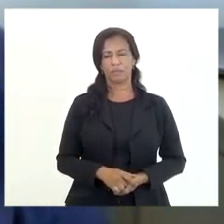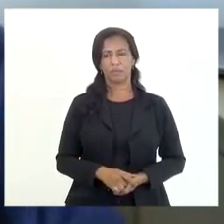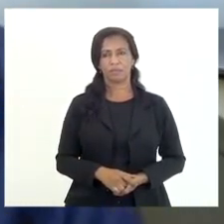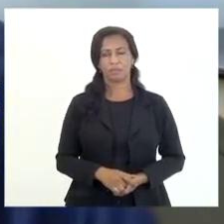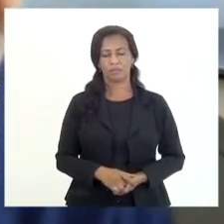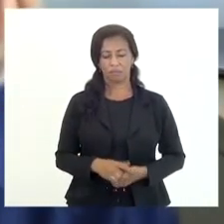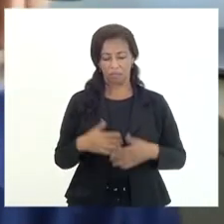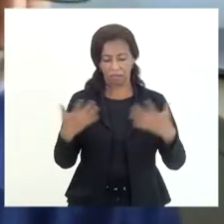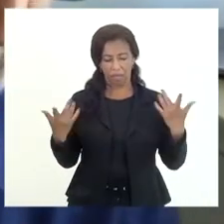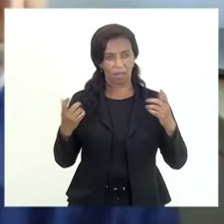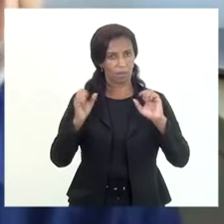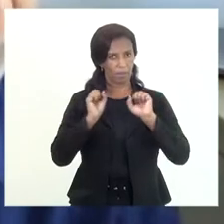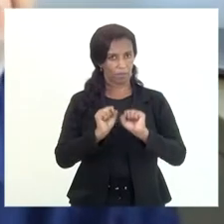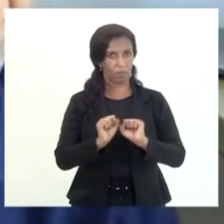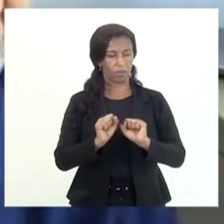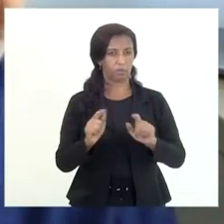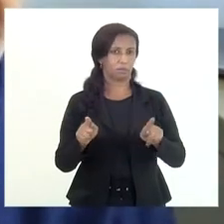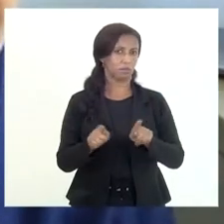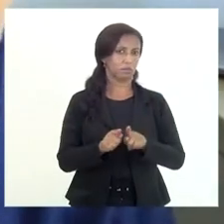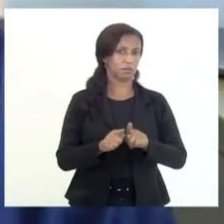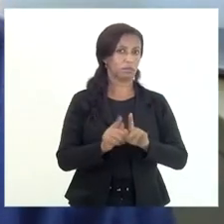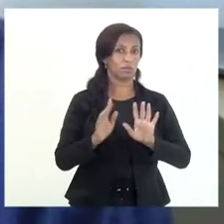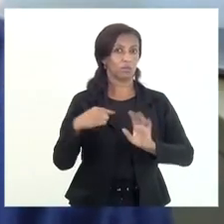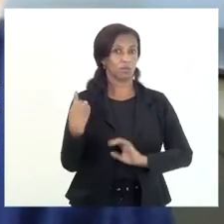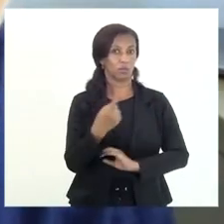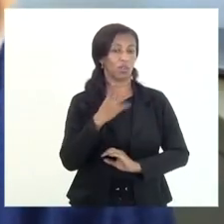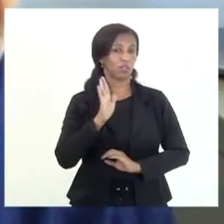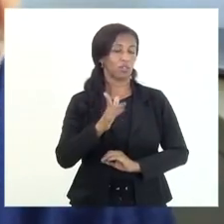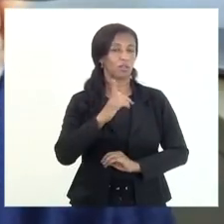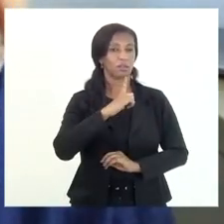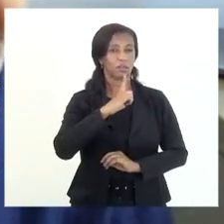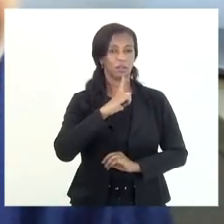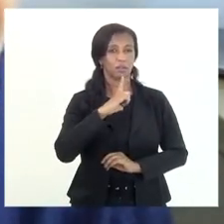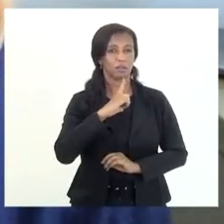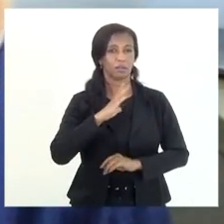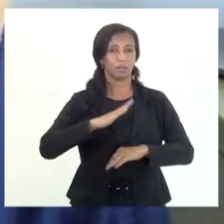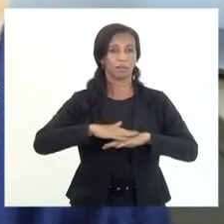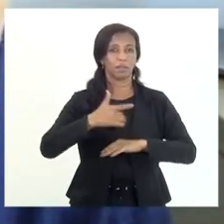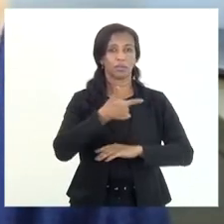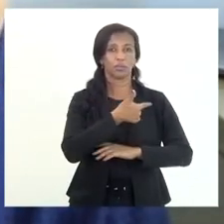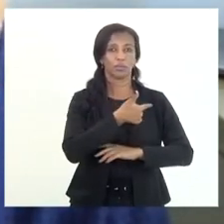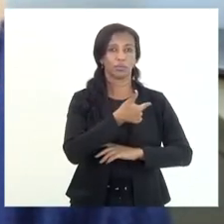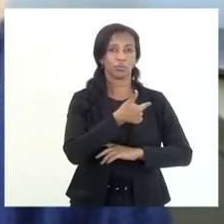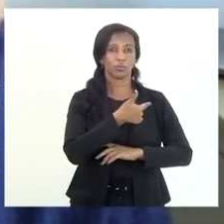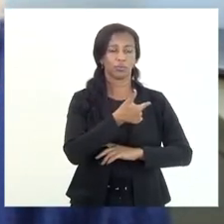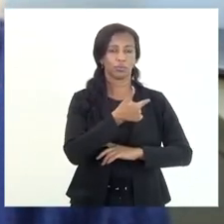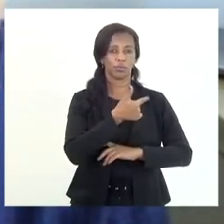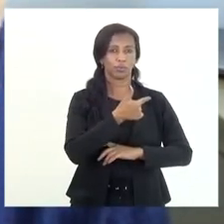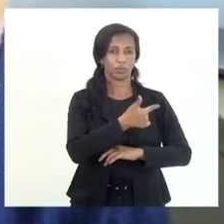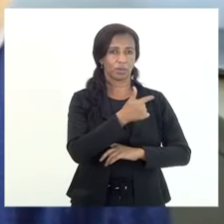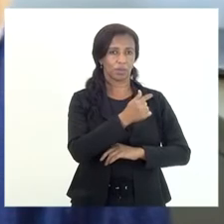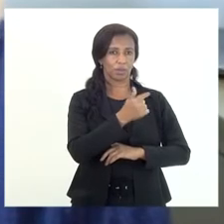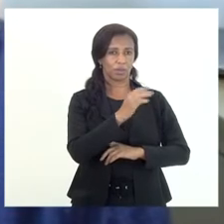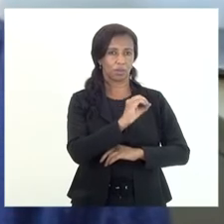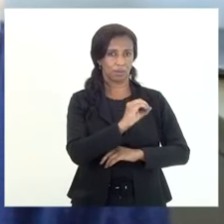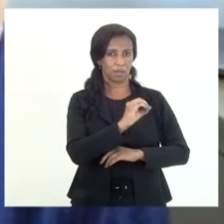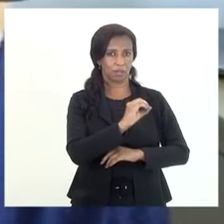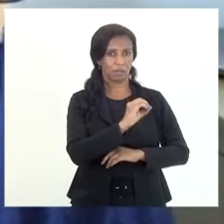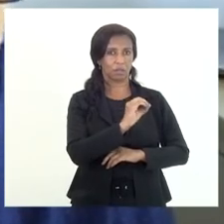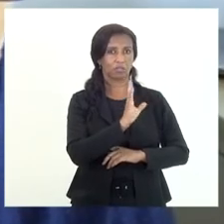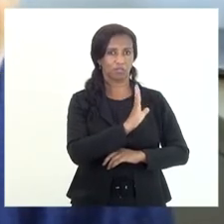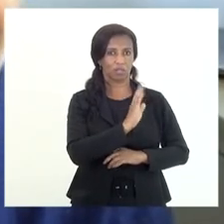possivelmente nós já temos doutor mais de 270 casos